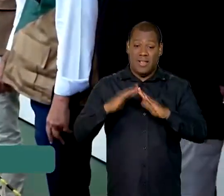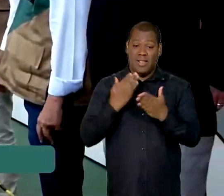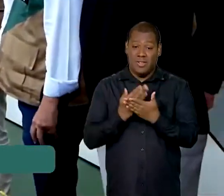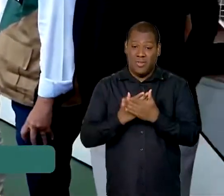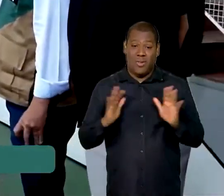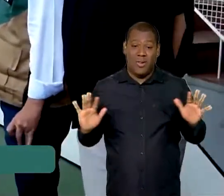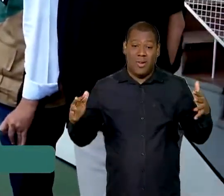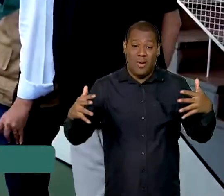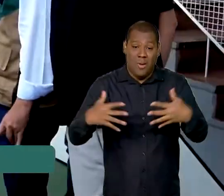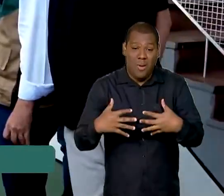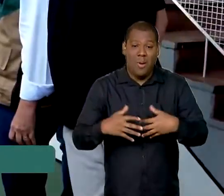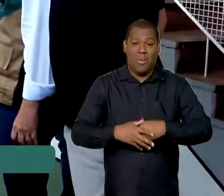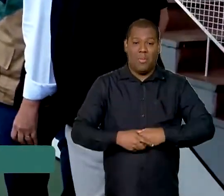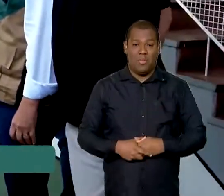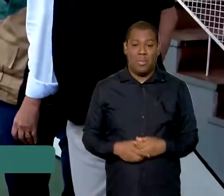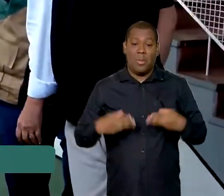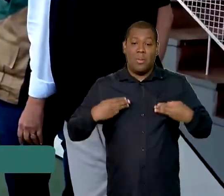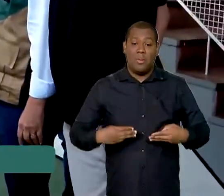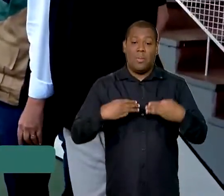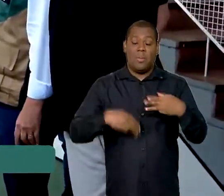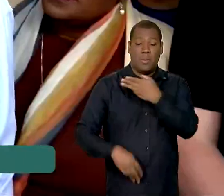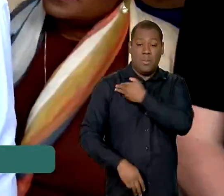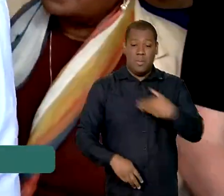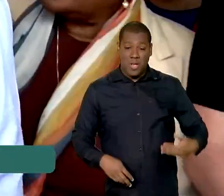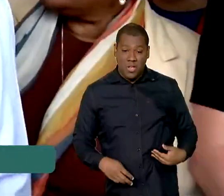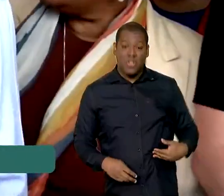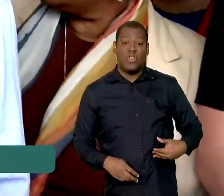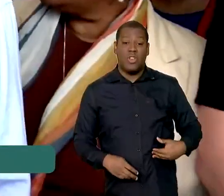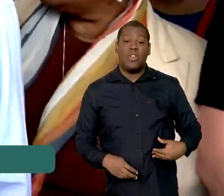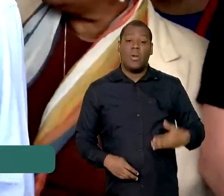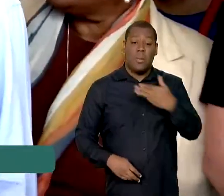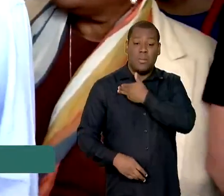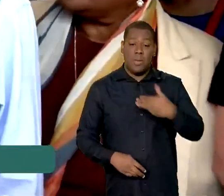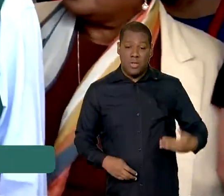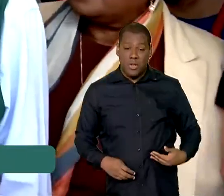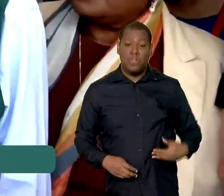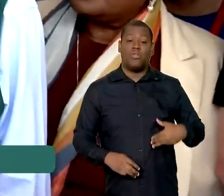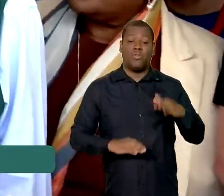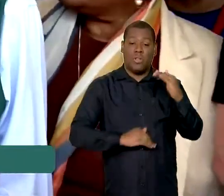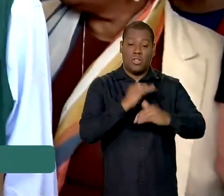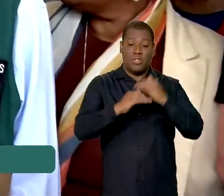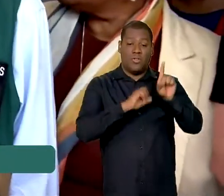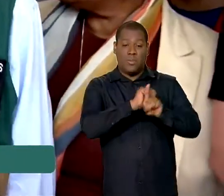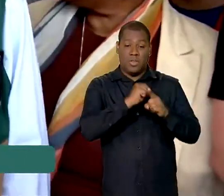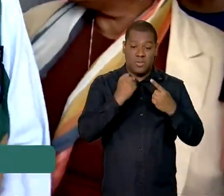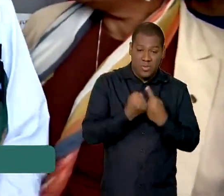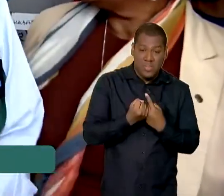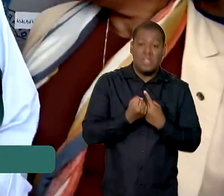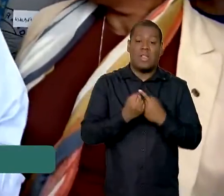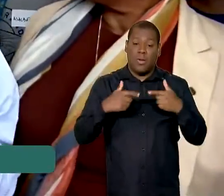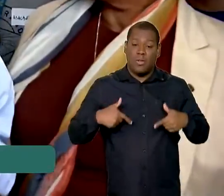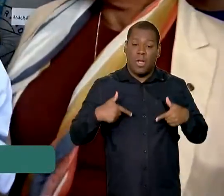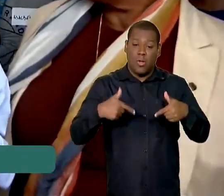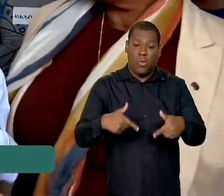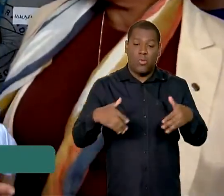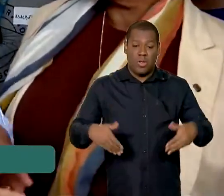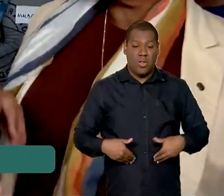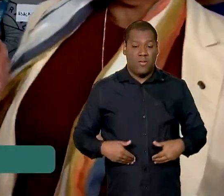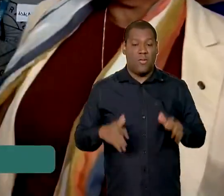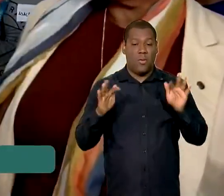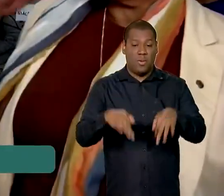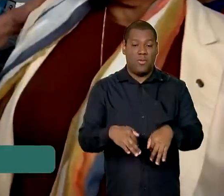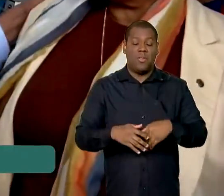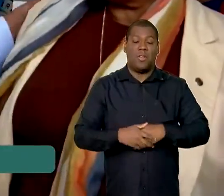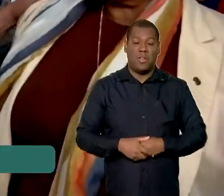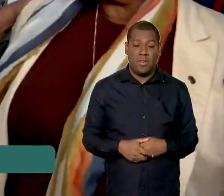Desenvolvimento e Assistência Social, Família e Combate à Fome, Wellington Dias, o ministro das Comunicações, Juscelino Filho, e